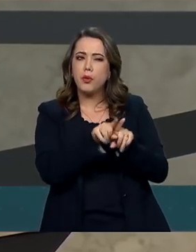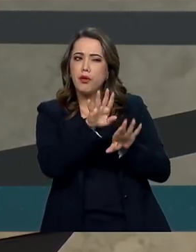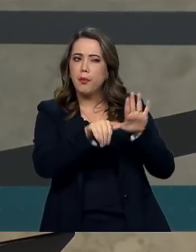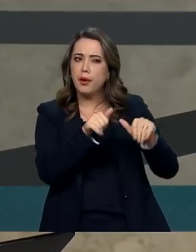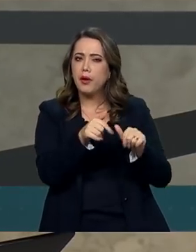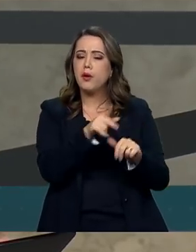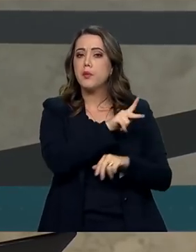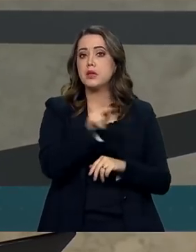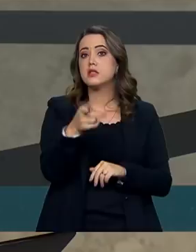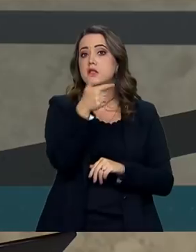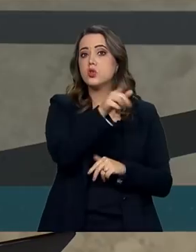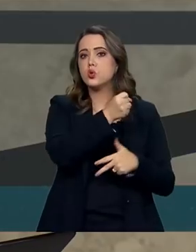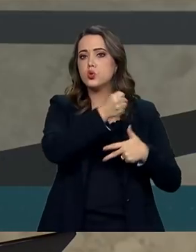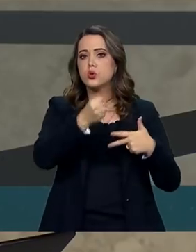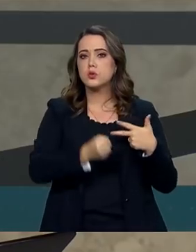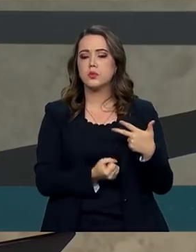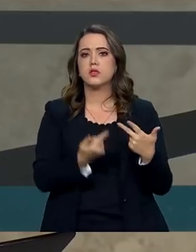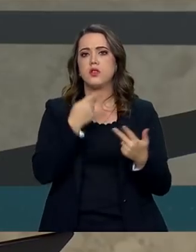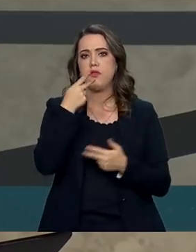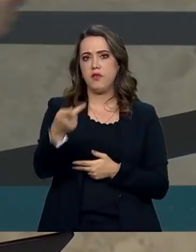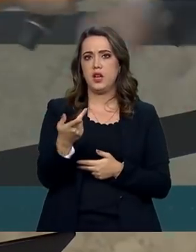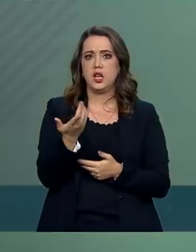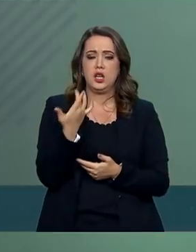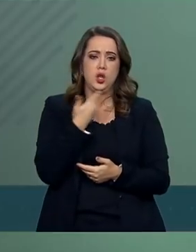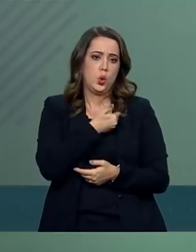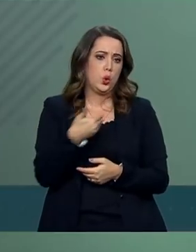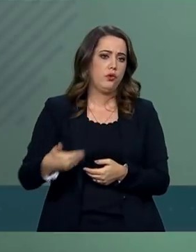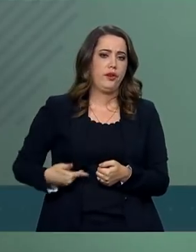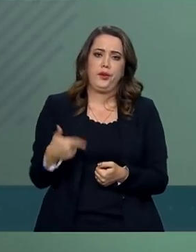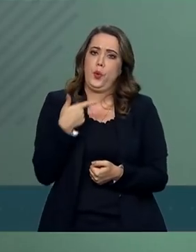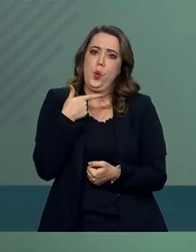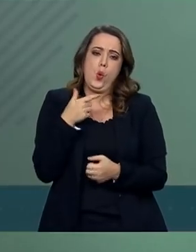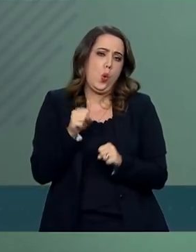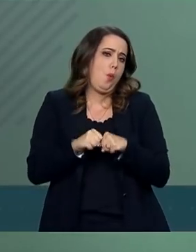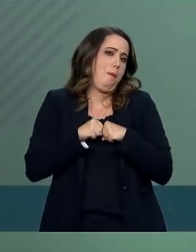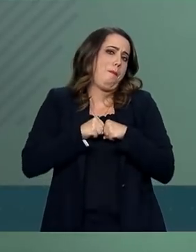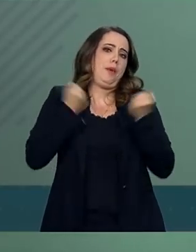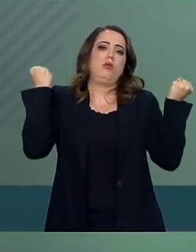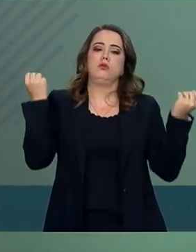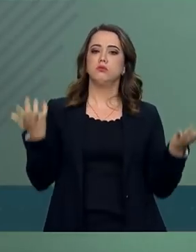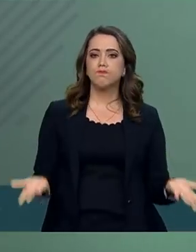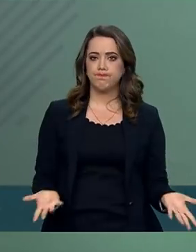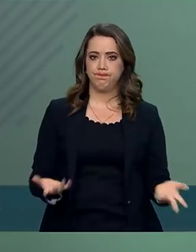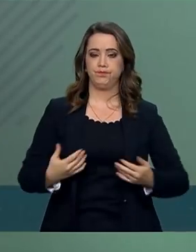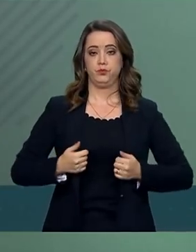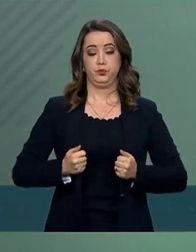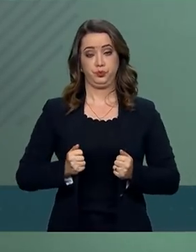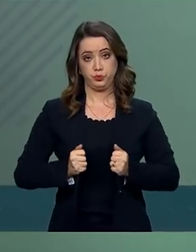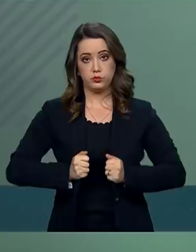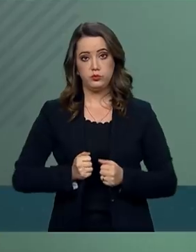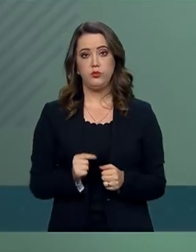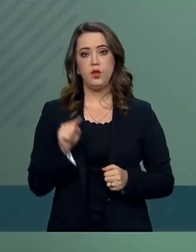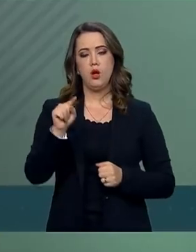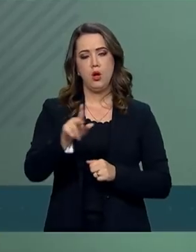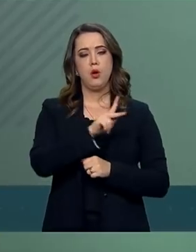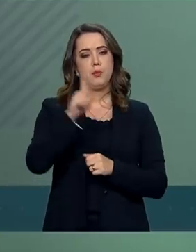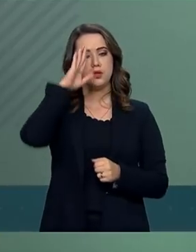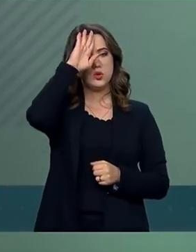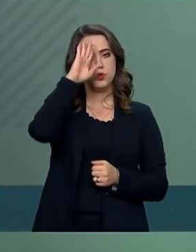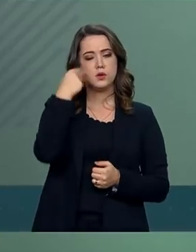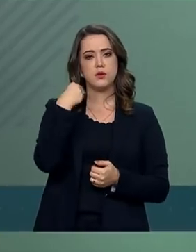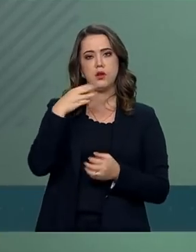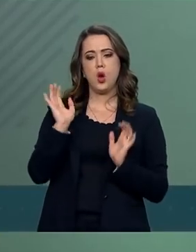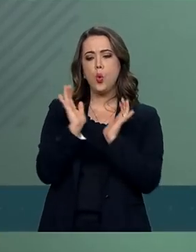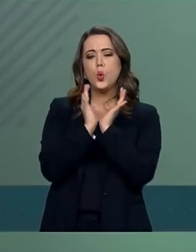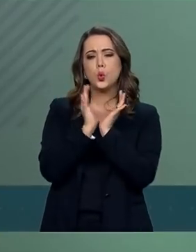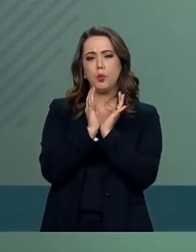saída para o que ele diz que está ingovernável. Ele recebeu essa mensagem de grupos nos quais ele participa, e entendeu que